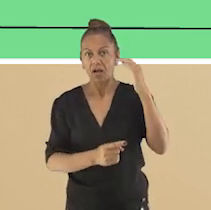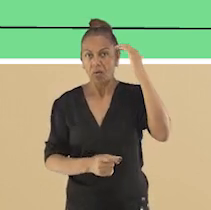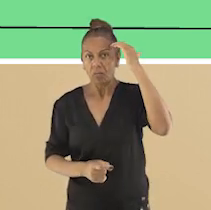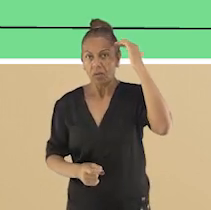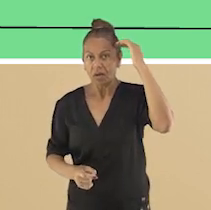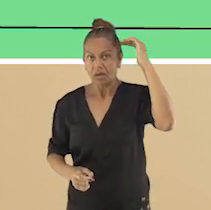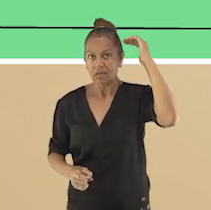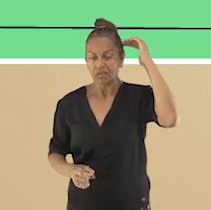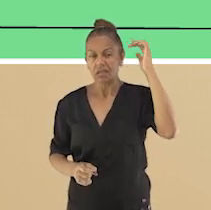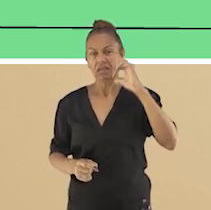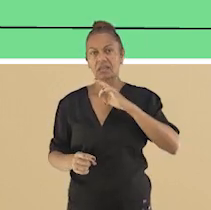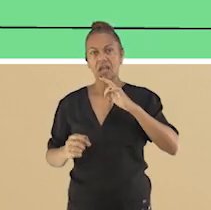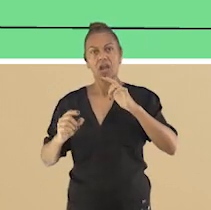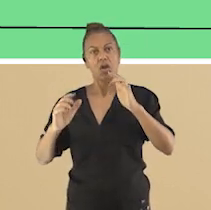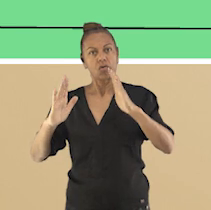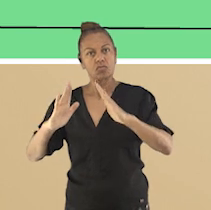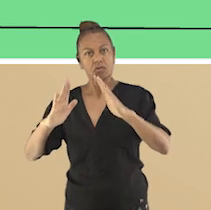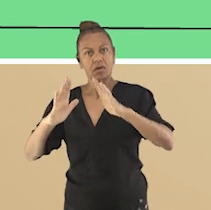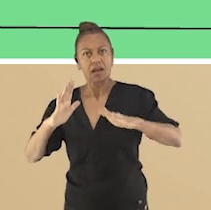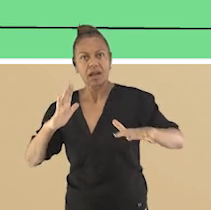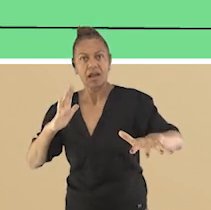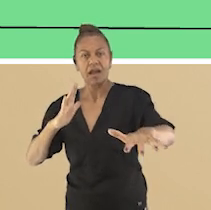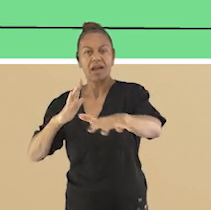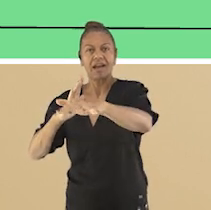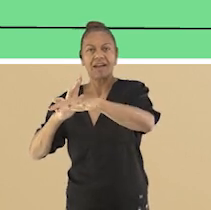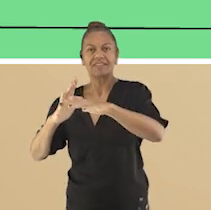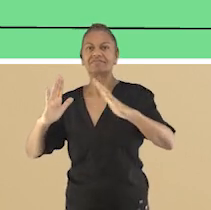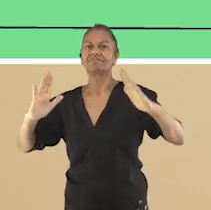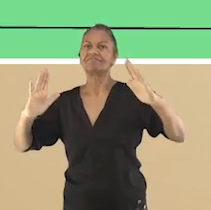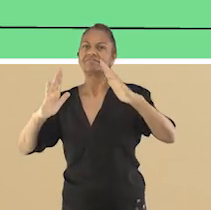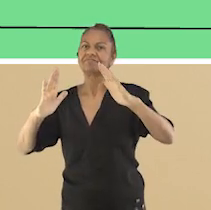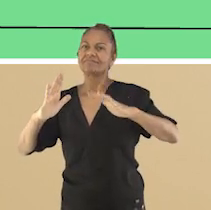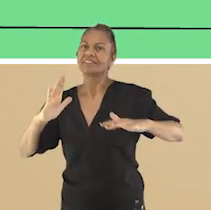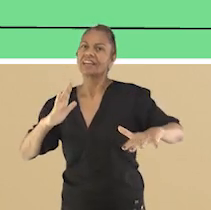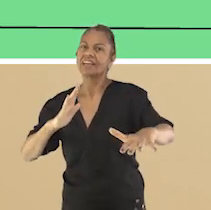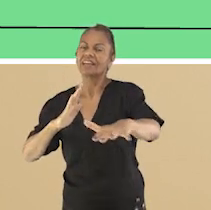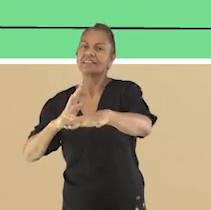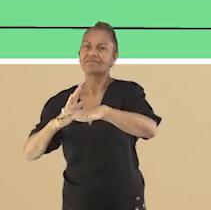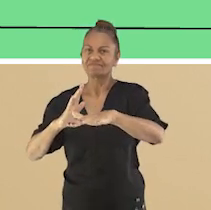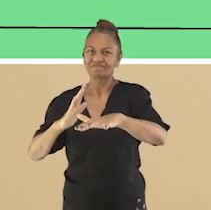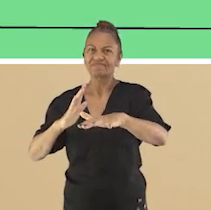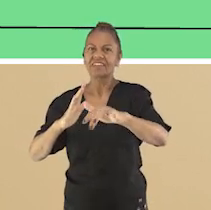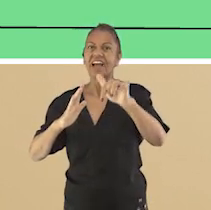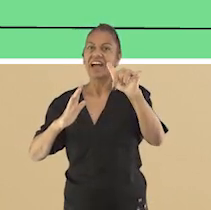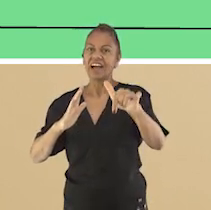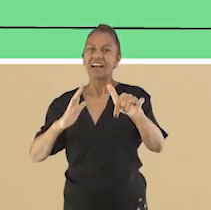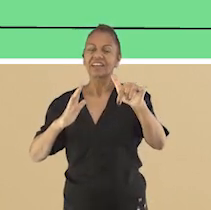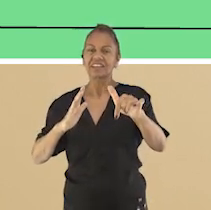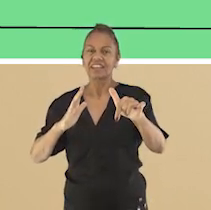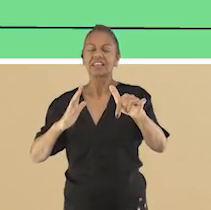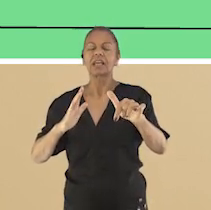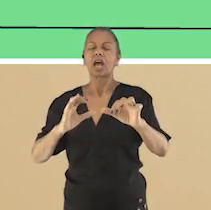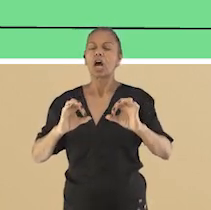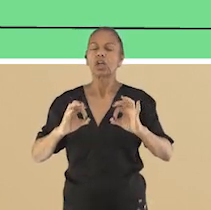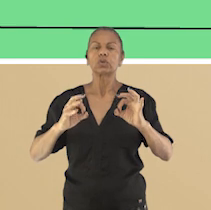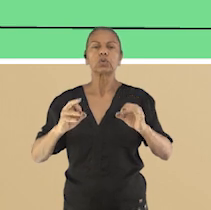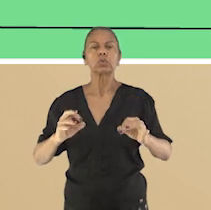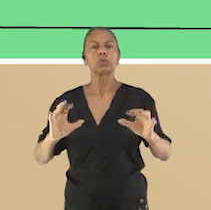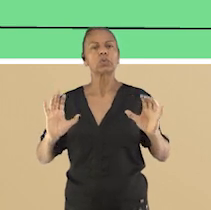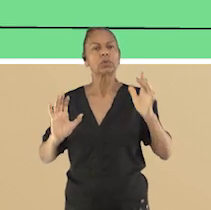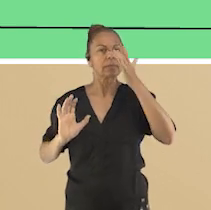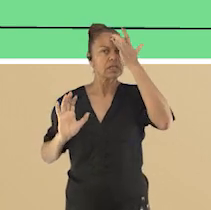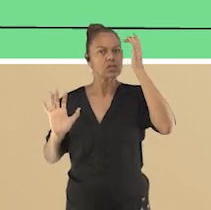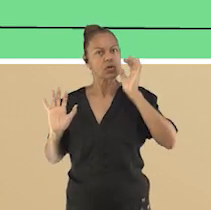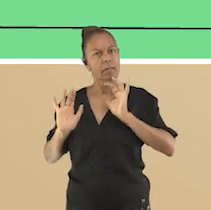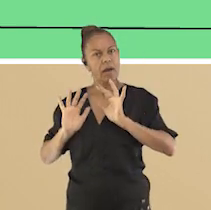grupos. A Umbanda tem como lugar de culto o templo ou o terreiro ou o centro, que é o